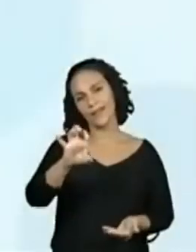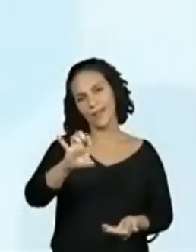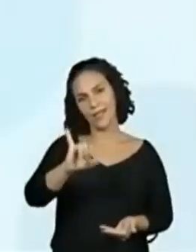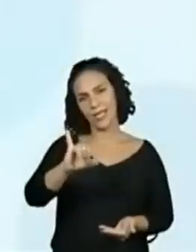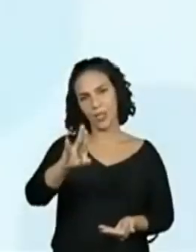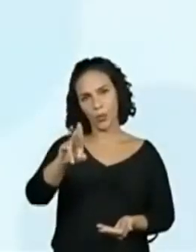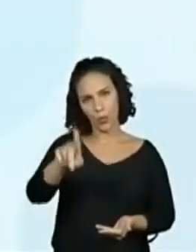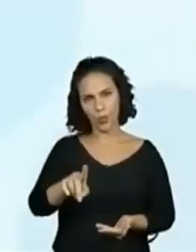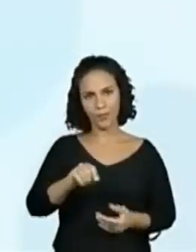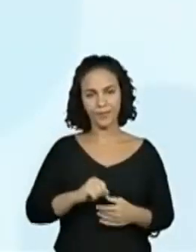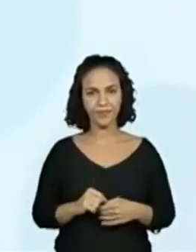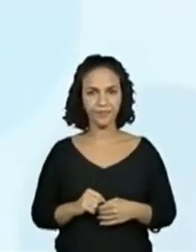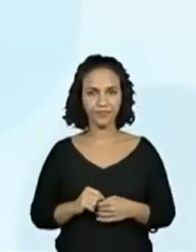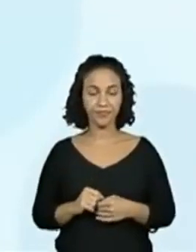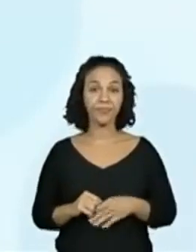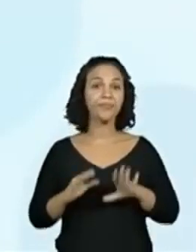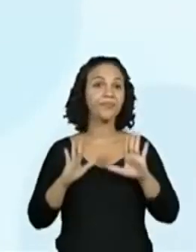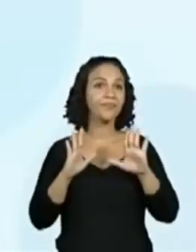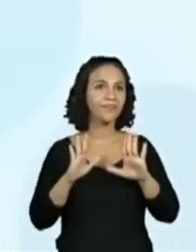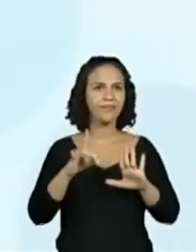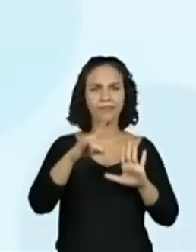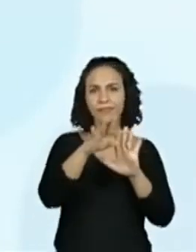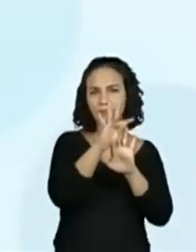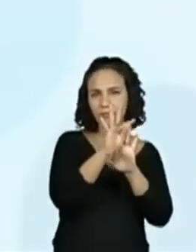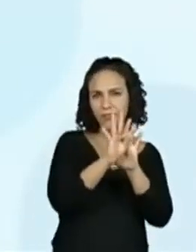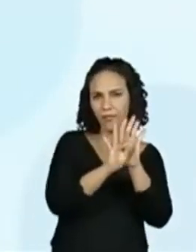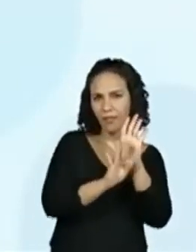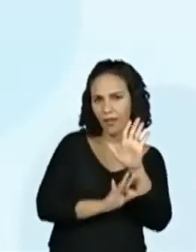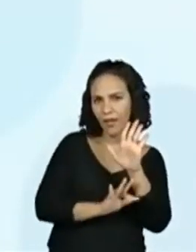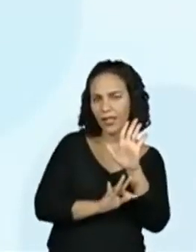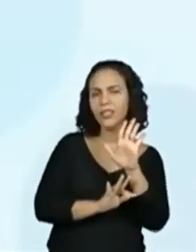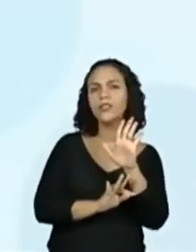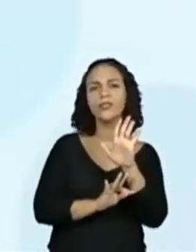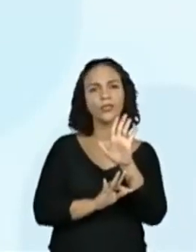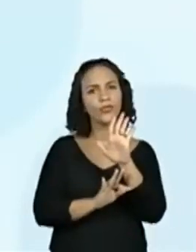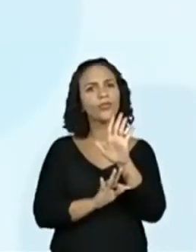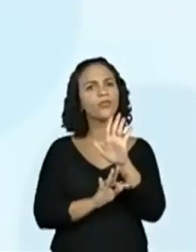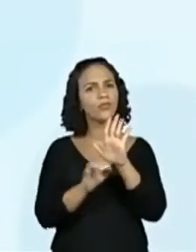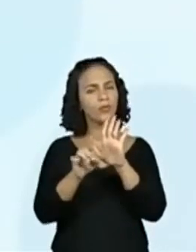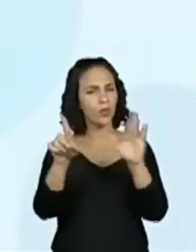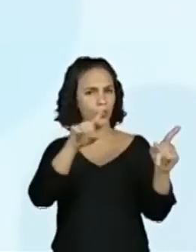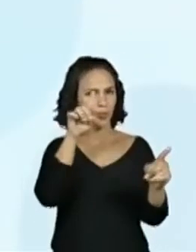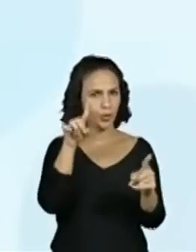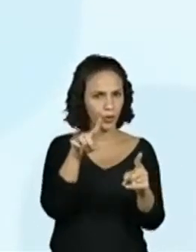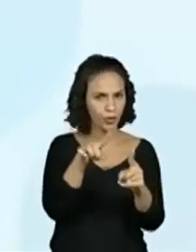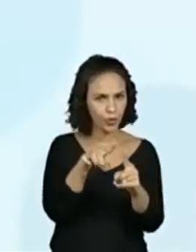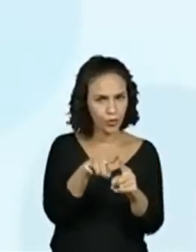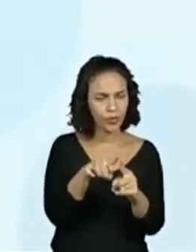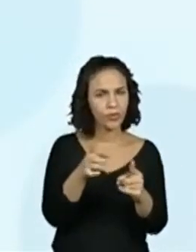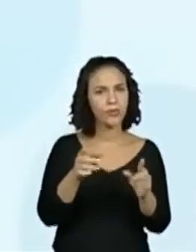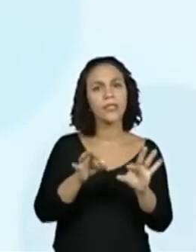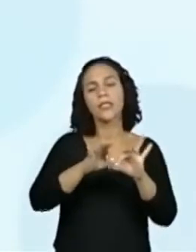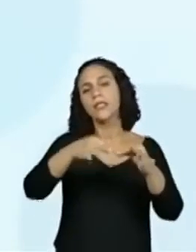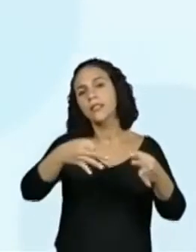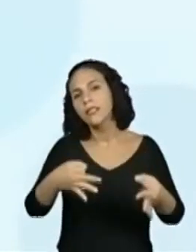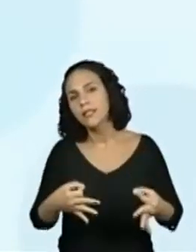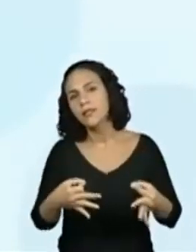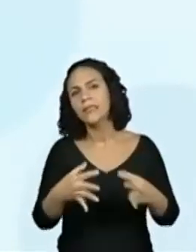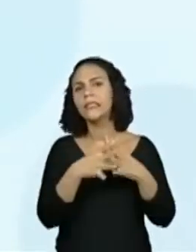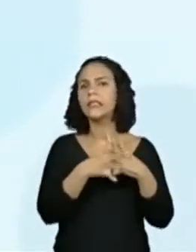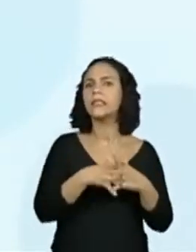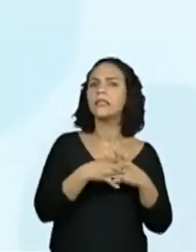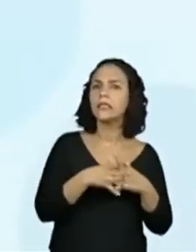texto? Esse texto, ele... A gente pode dizer, ele é objetivo, ele é simples, ele é